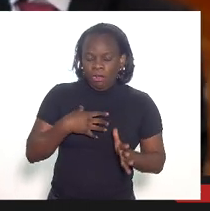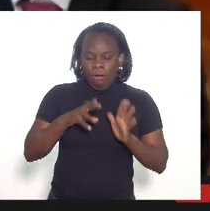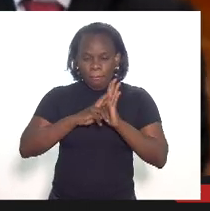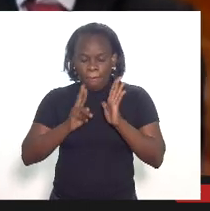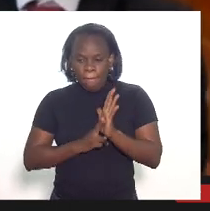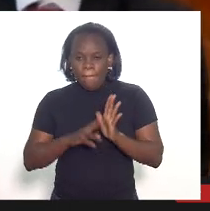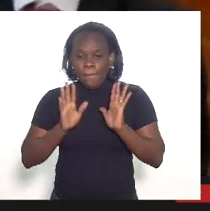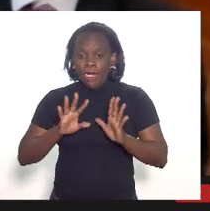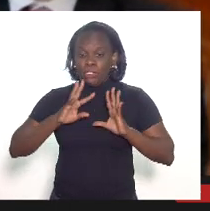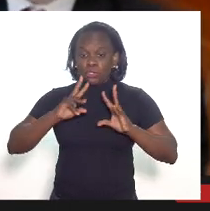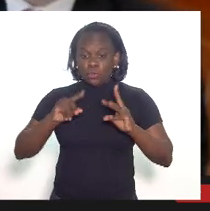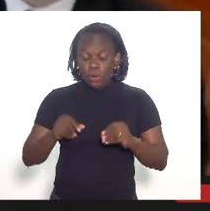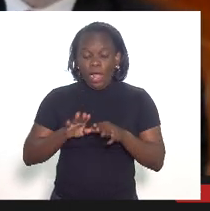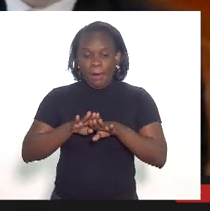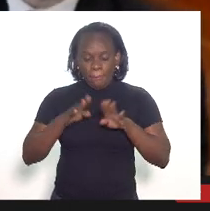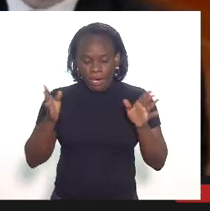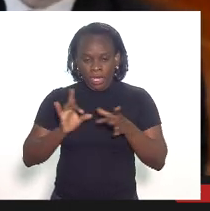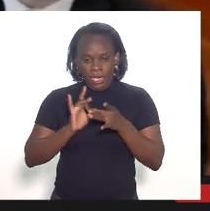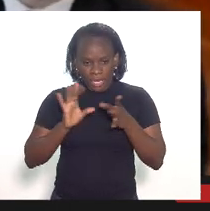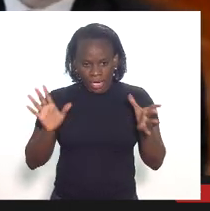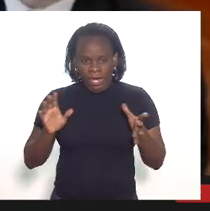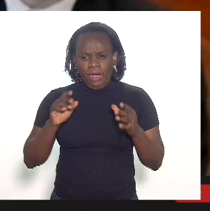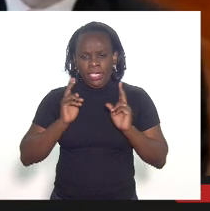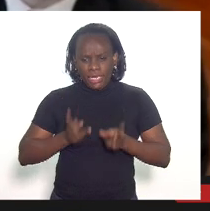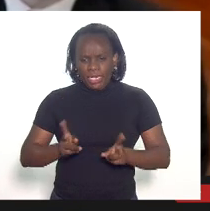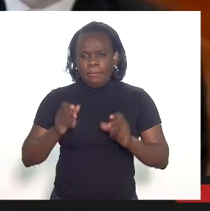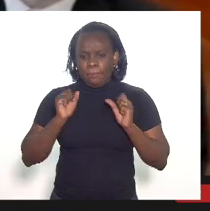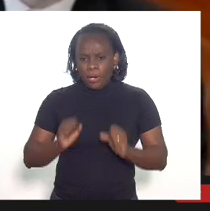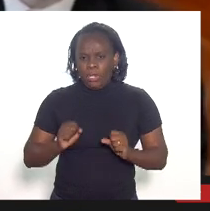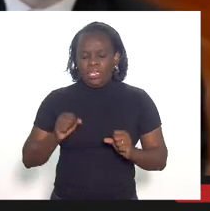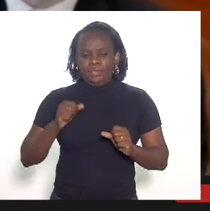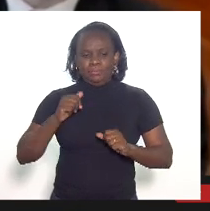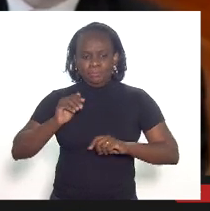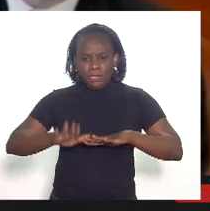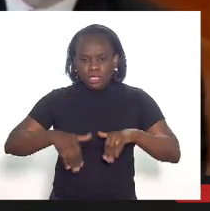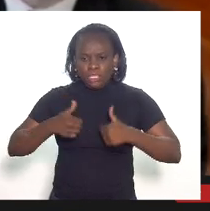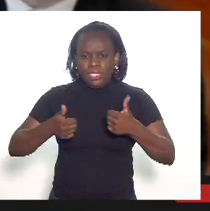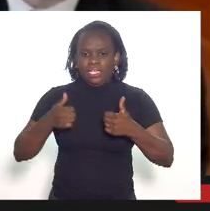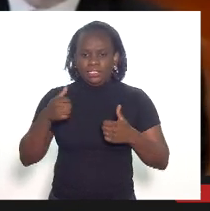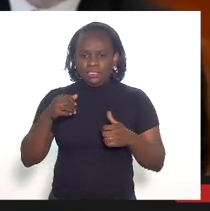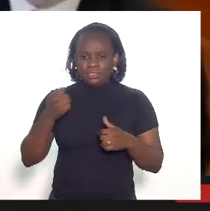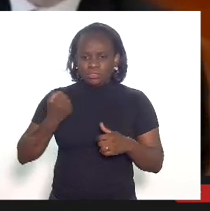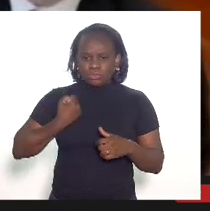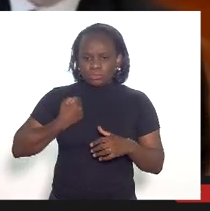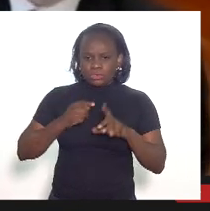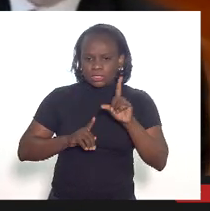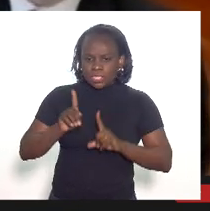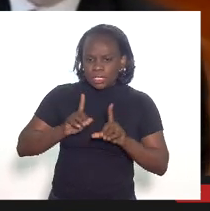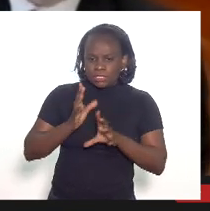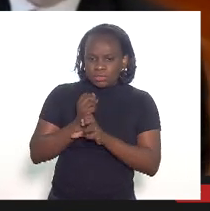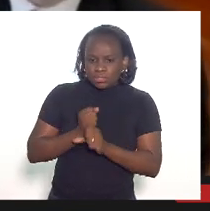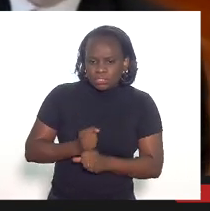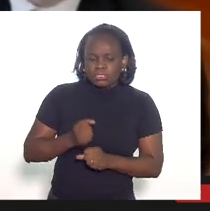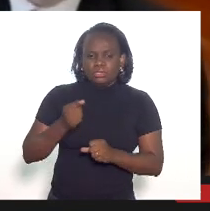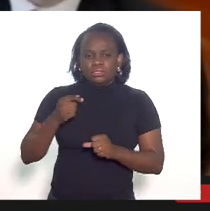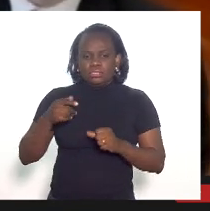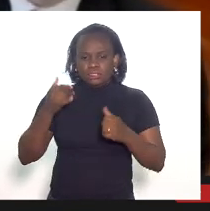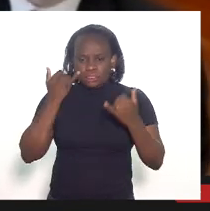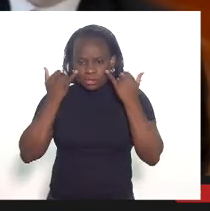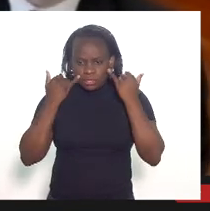está totalmente aberto como sempre esteve o aprimoramento dos dados informativos da ANP